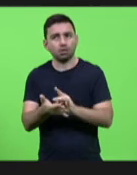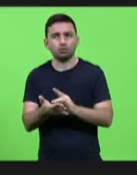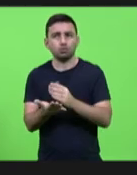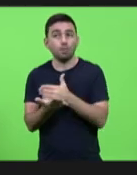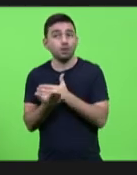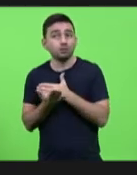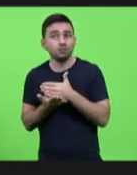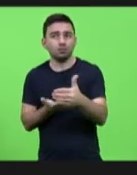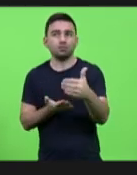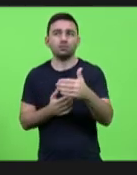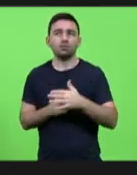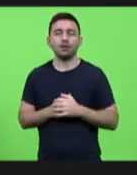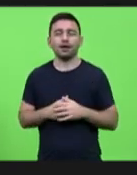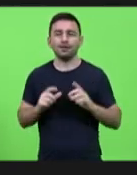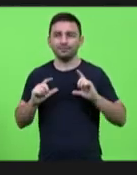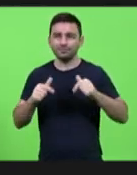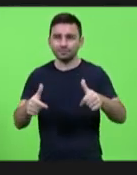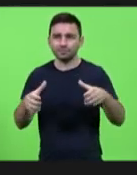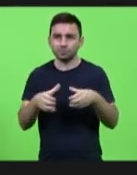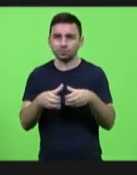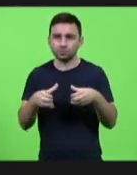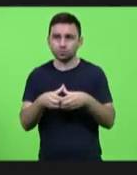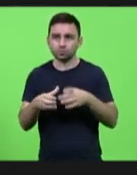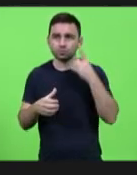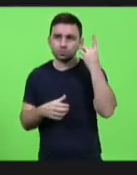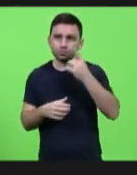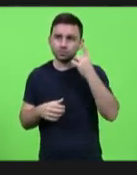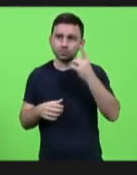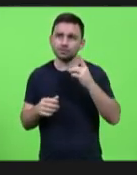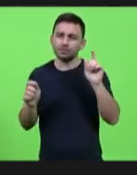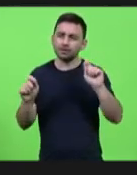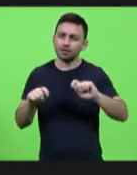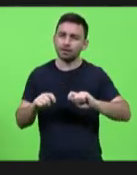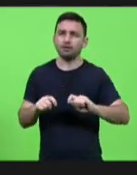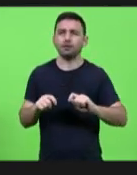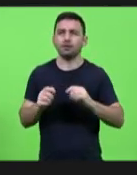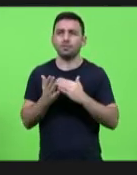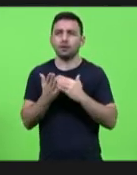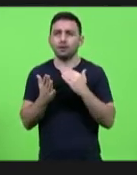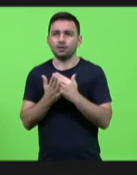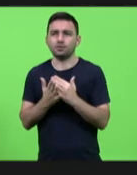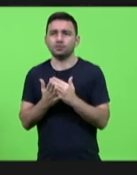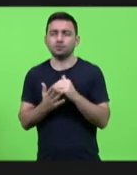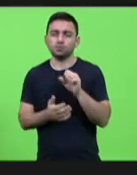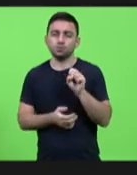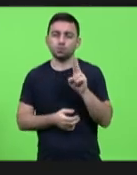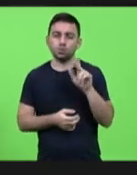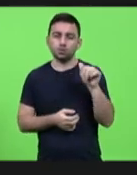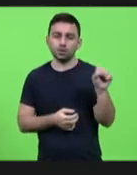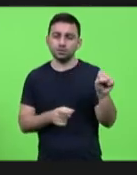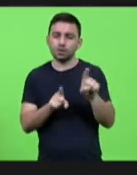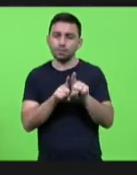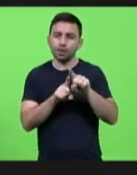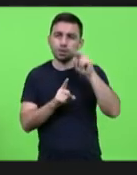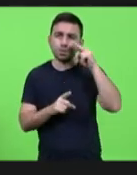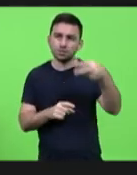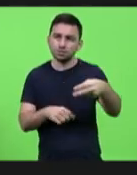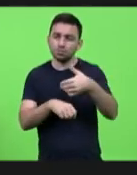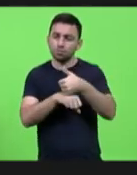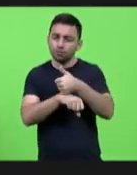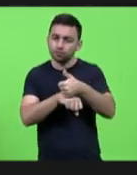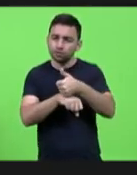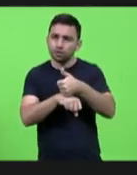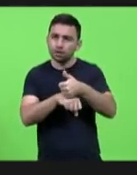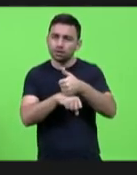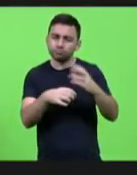que essa frente parlamentar ela poderá contribuir muito nesse sentido e brigar pelo reconhecimento dos suas e de todos os profissionais ligados à